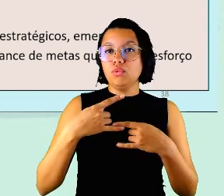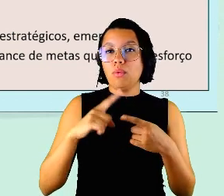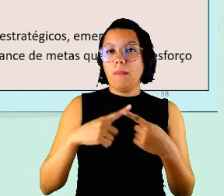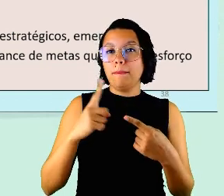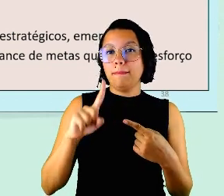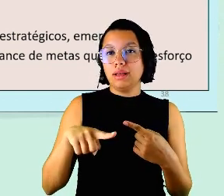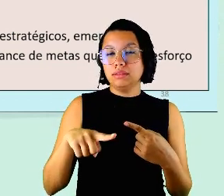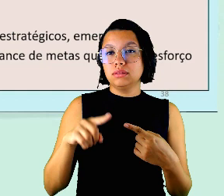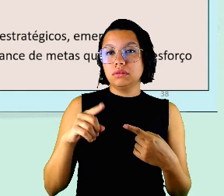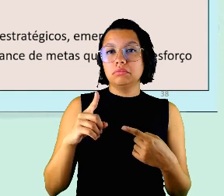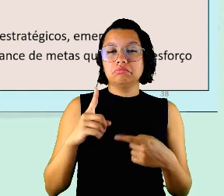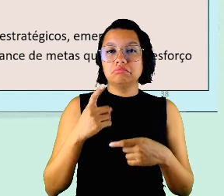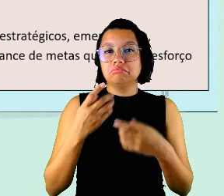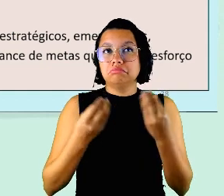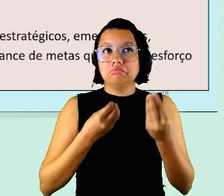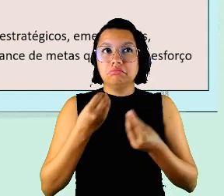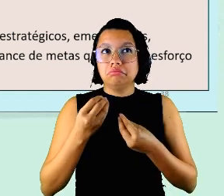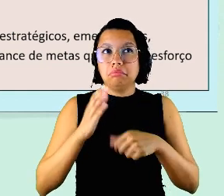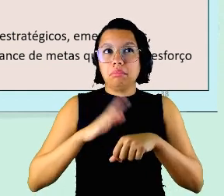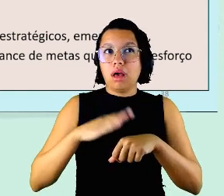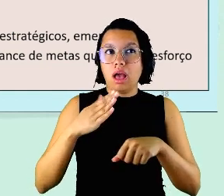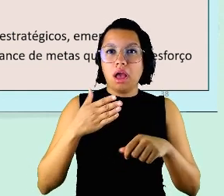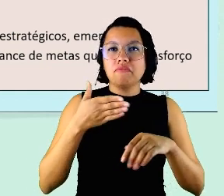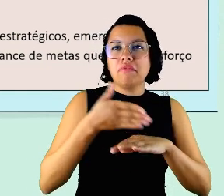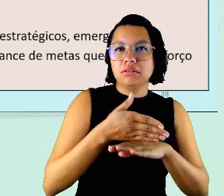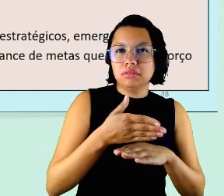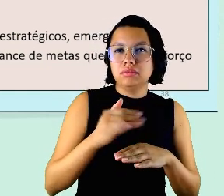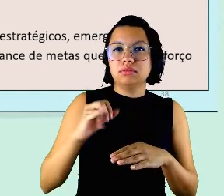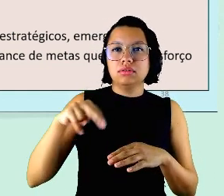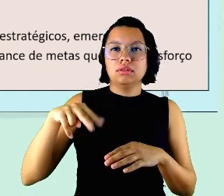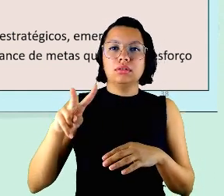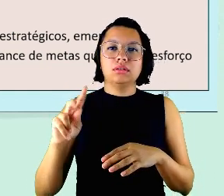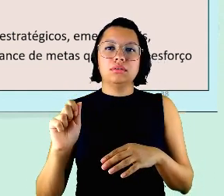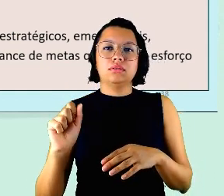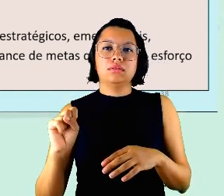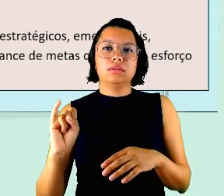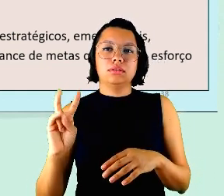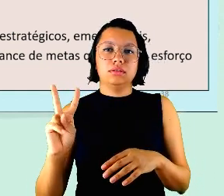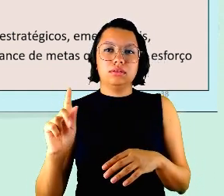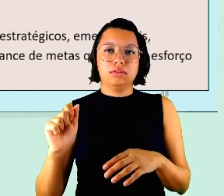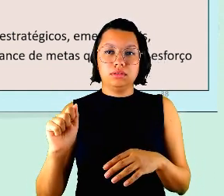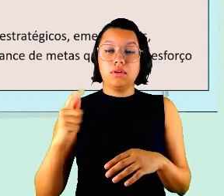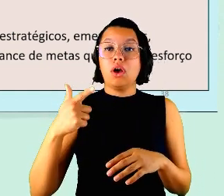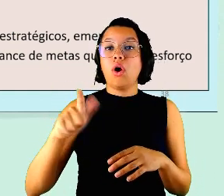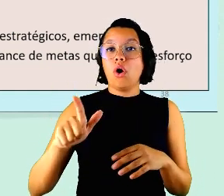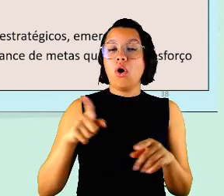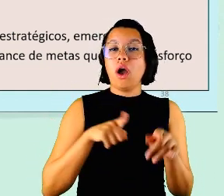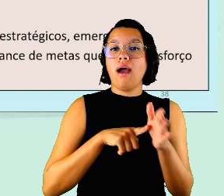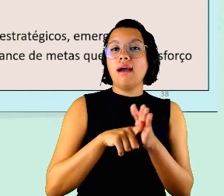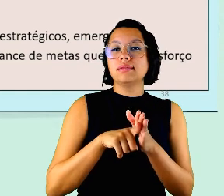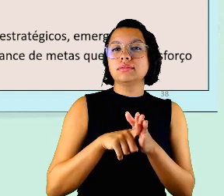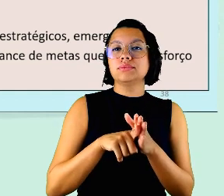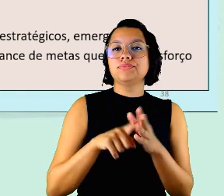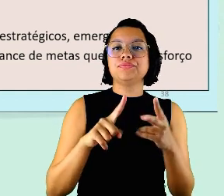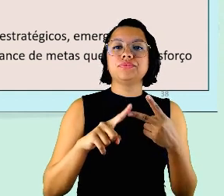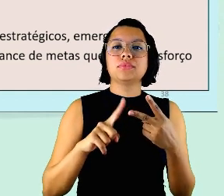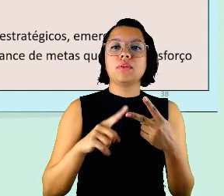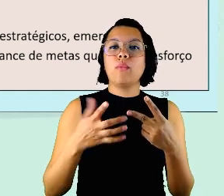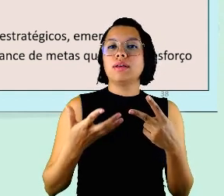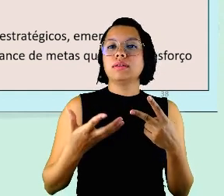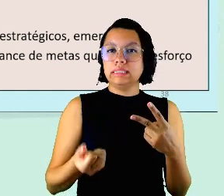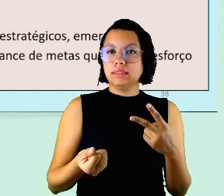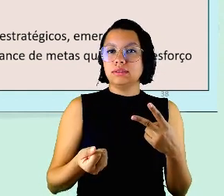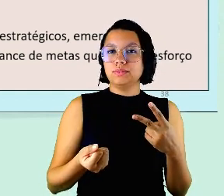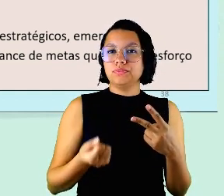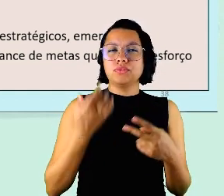concretas são talvez um pouco mais invasivas outra questão é a questão da adesão né a gente achava que o fato de